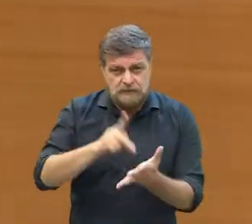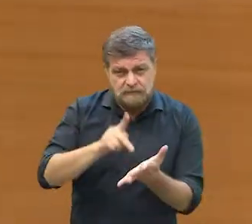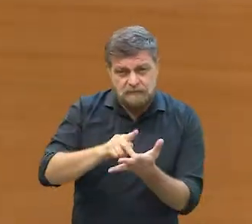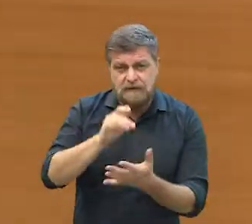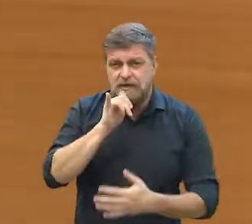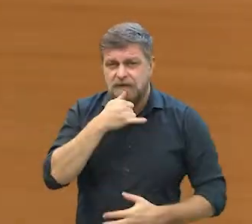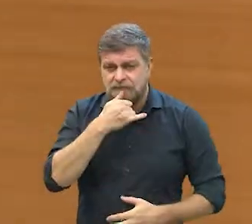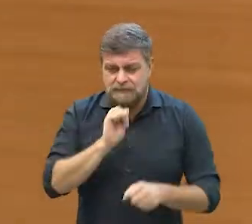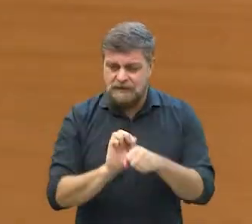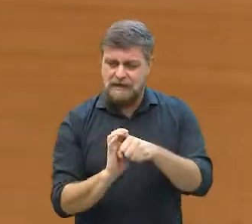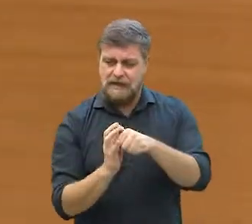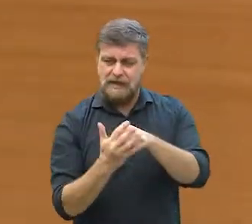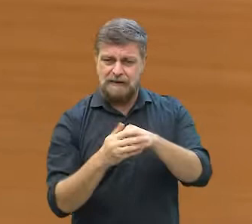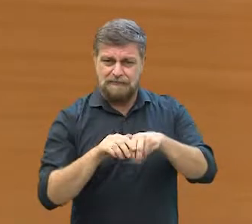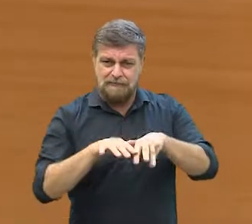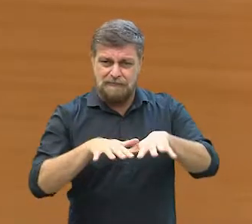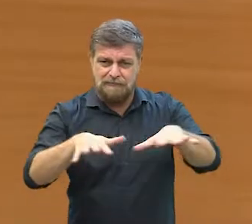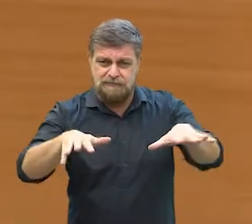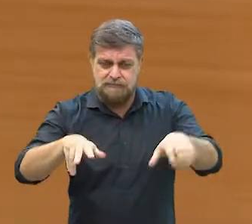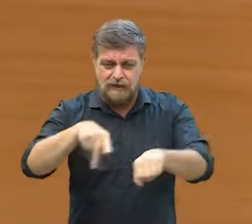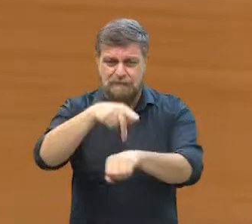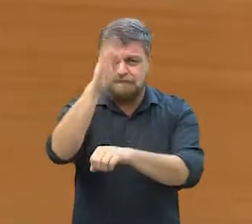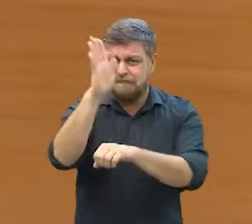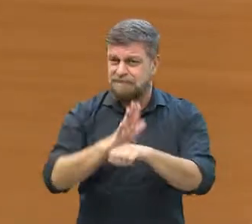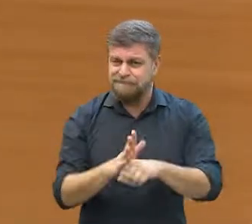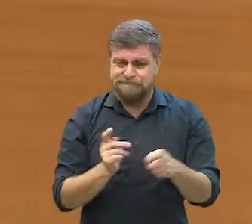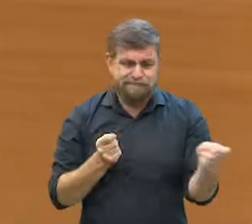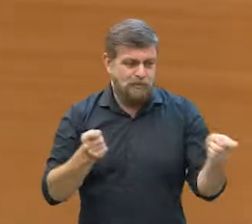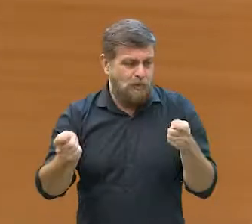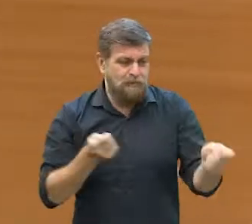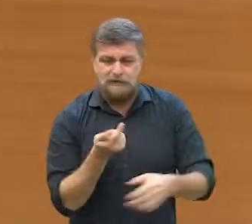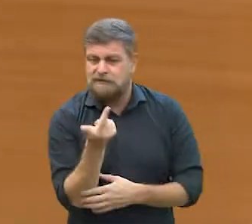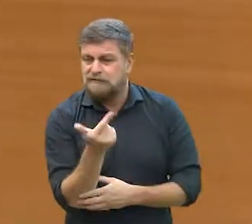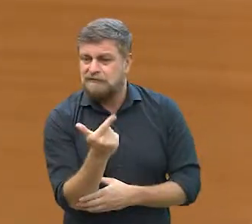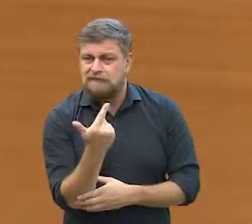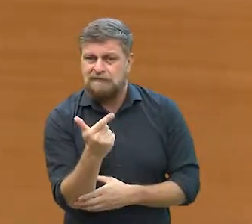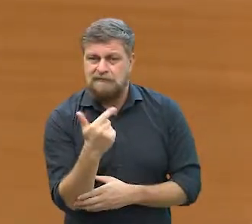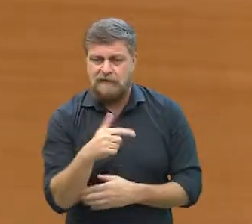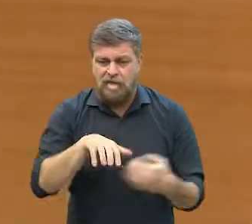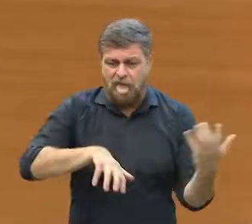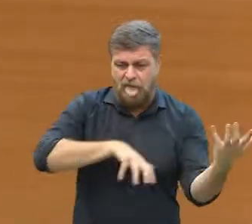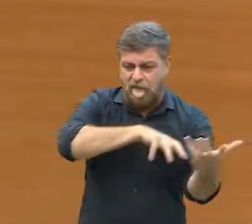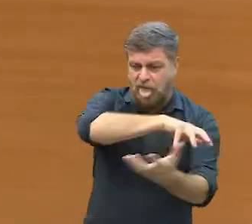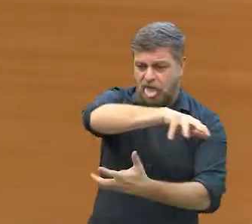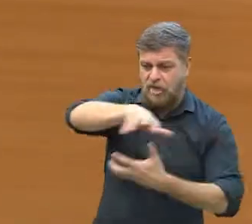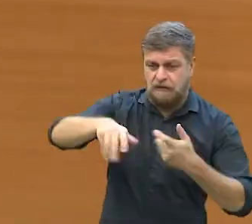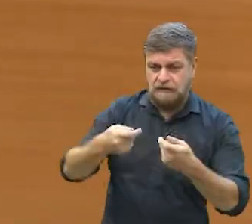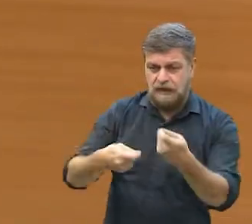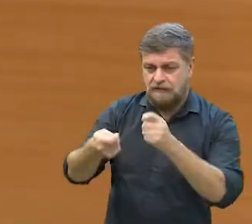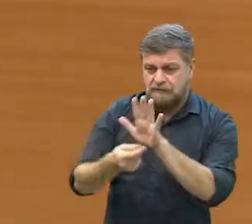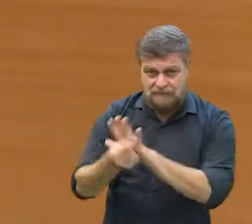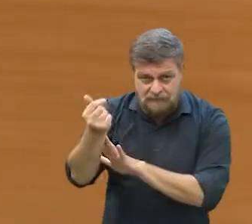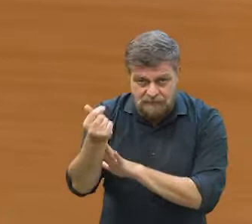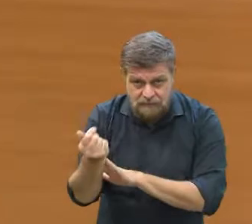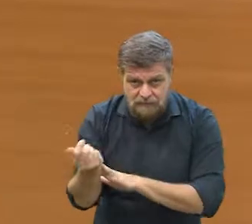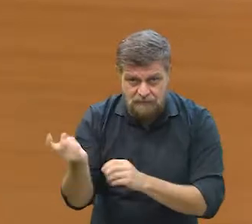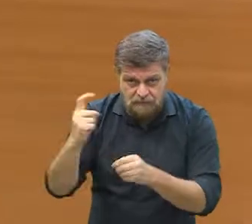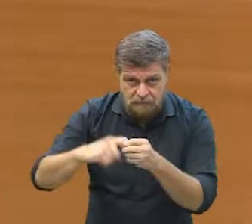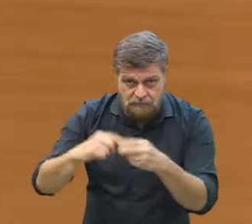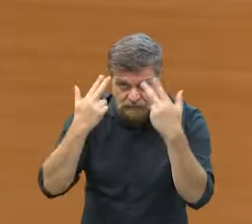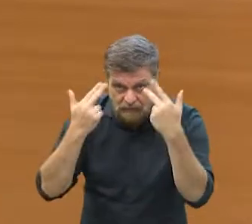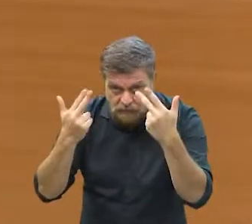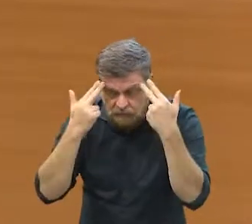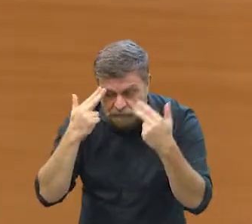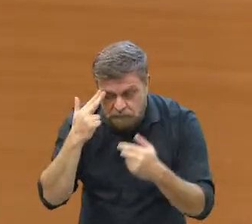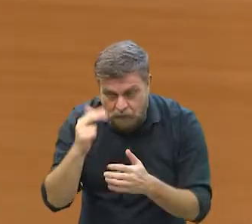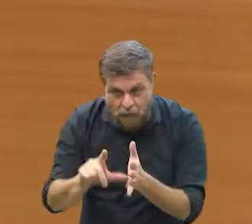infelizmente, a pandemia no Brasil está completamente fora de controle. As atividades econômicas não vão retornar ao normal antes do